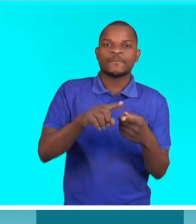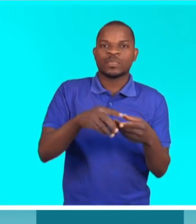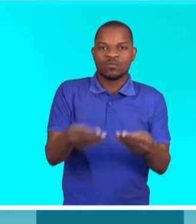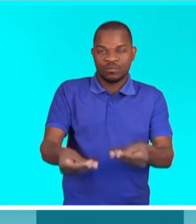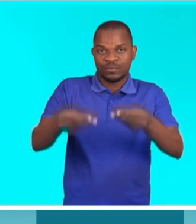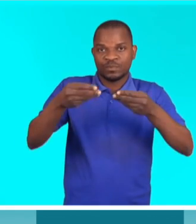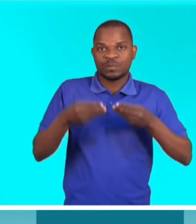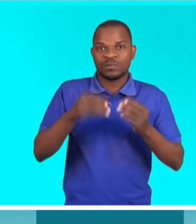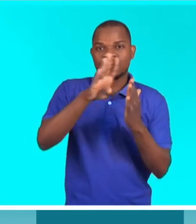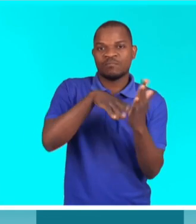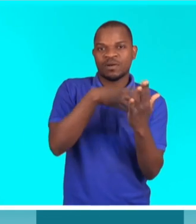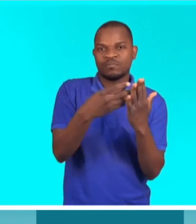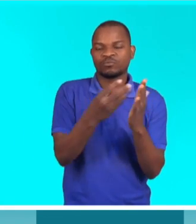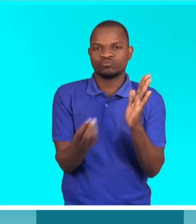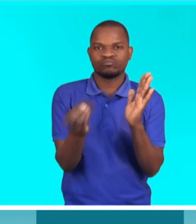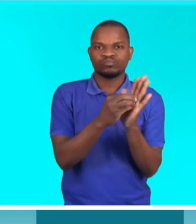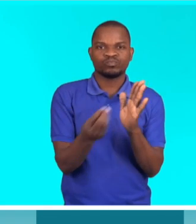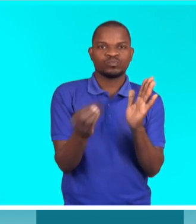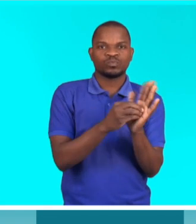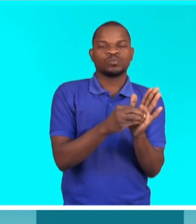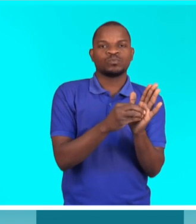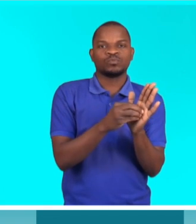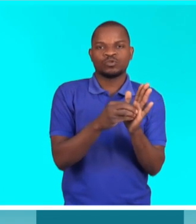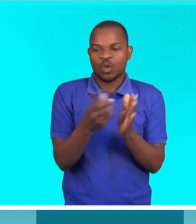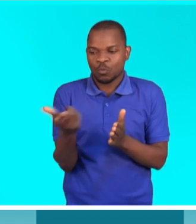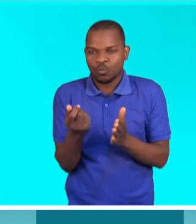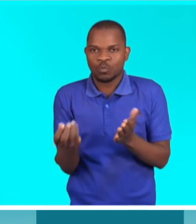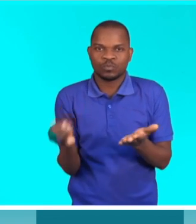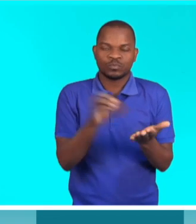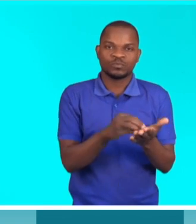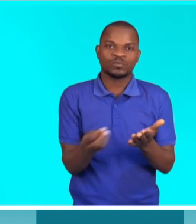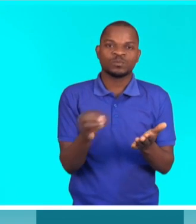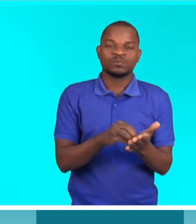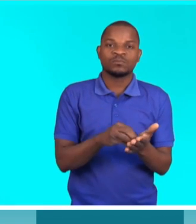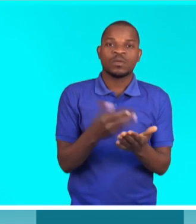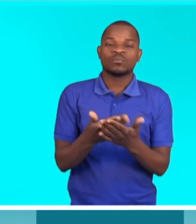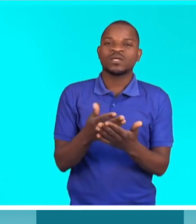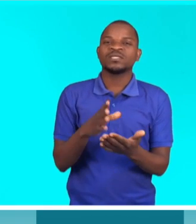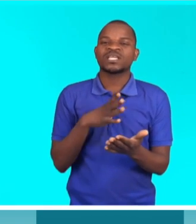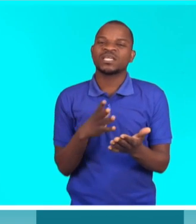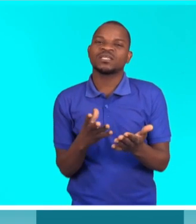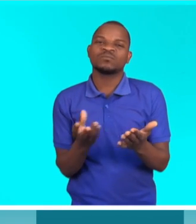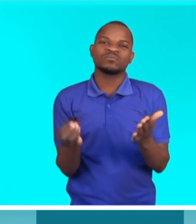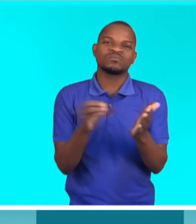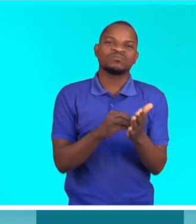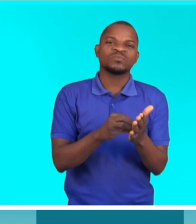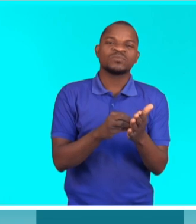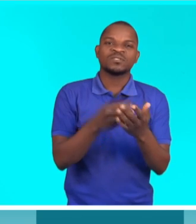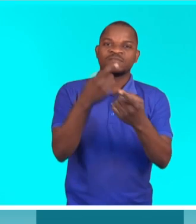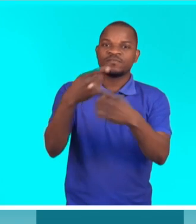mapas e fazer o preenchimento neste mapa mãe, onde vêm todas as enfermarias,